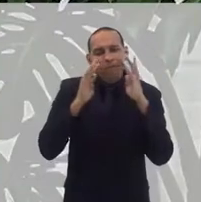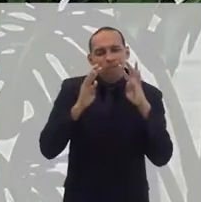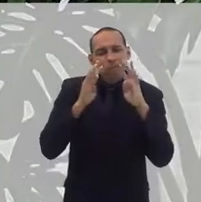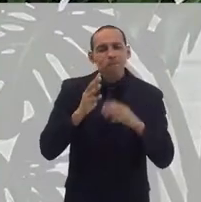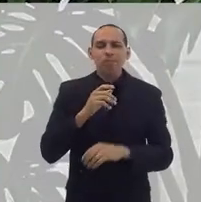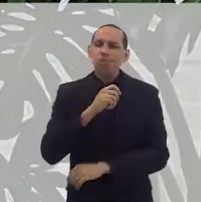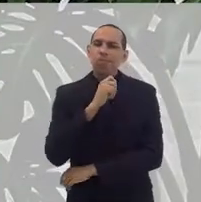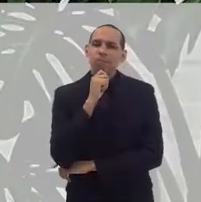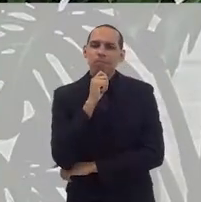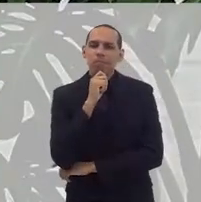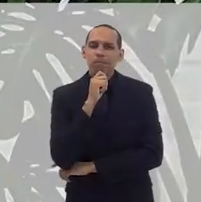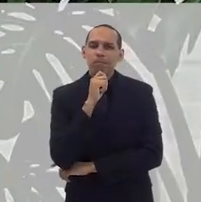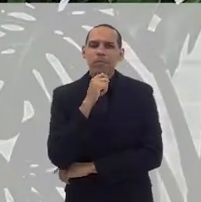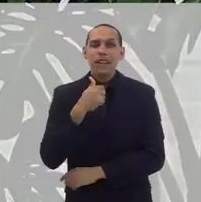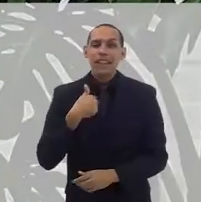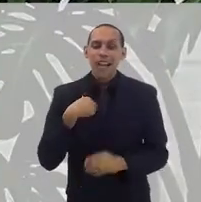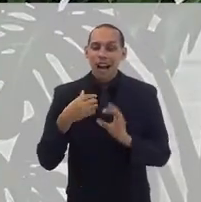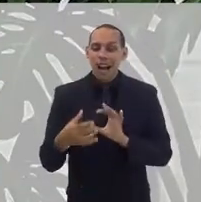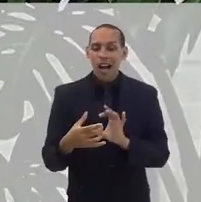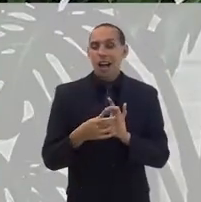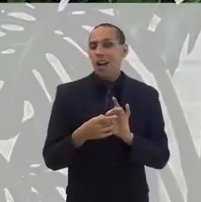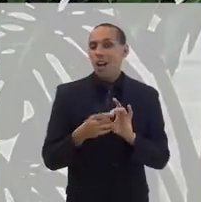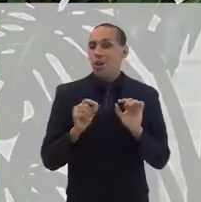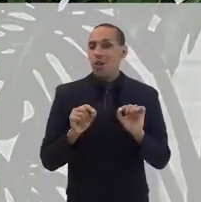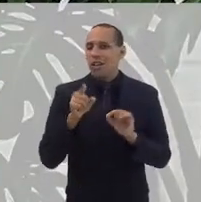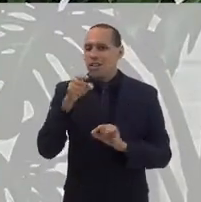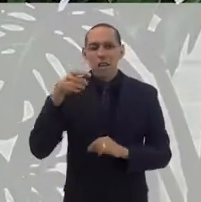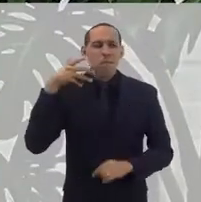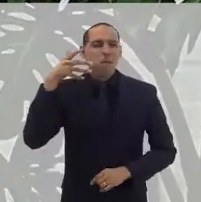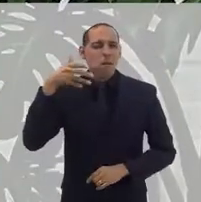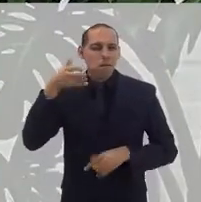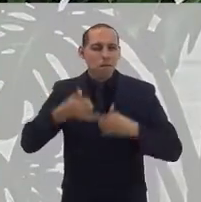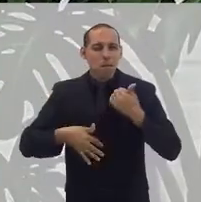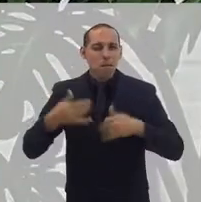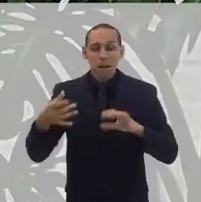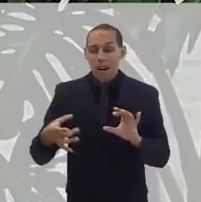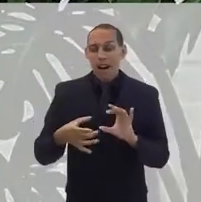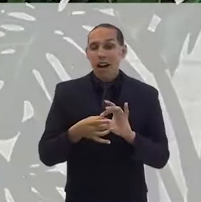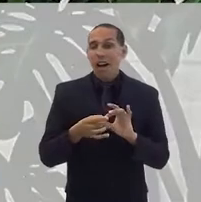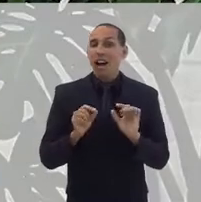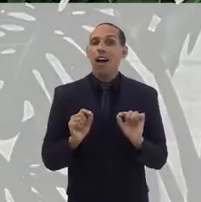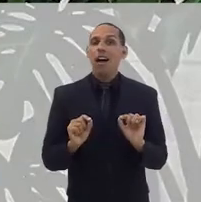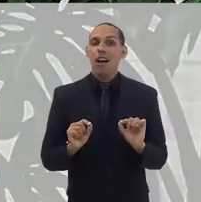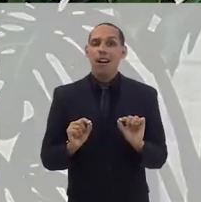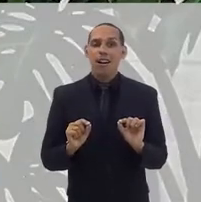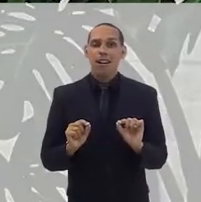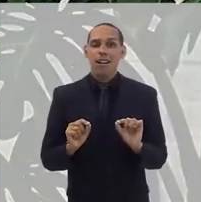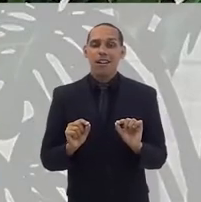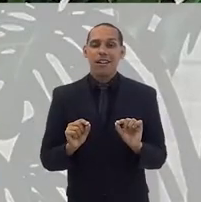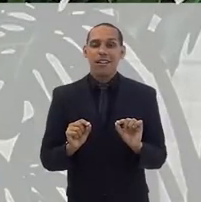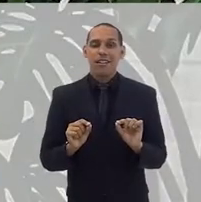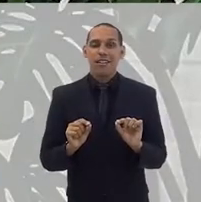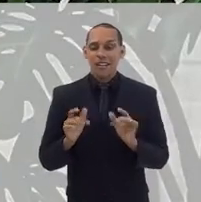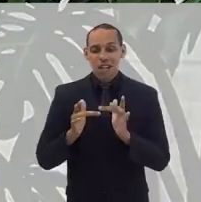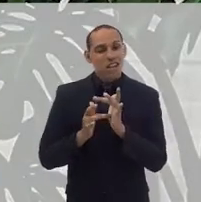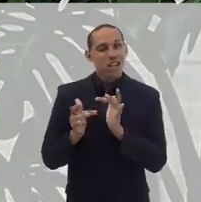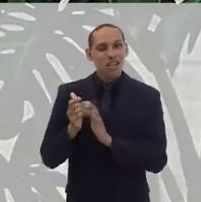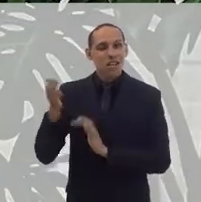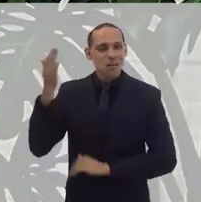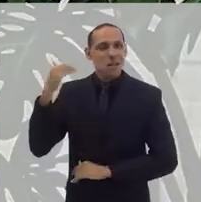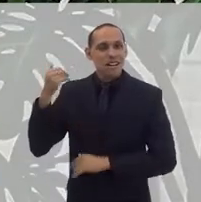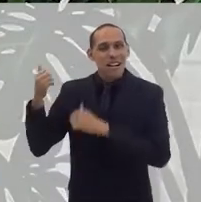ouvindo, não conseguir não associar o seu discurso exatamente ao que